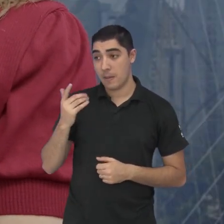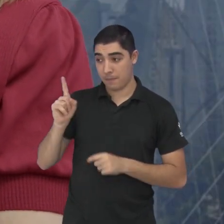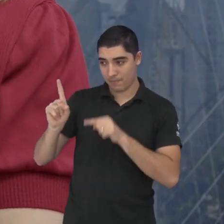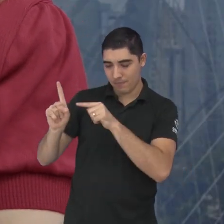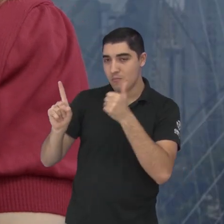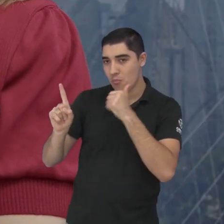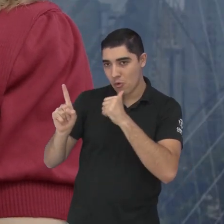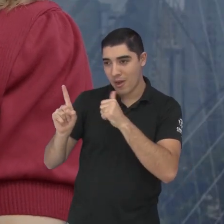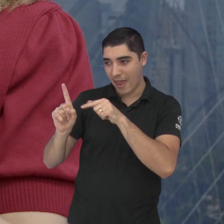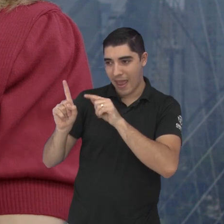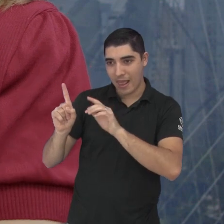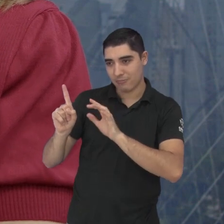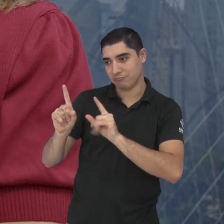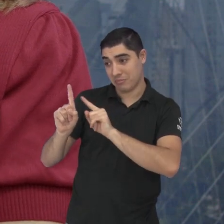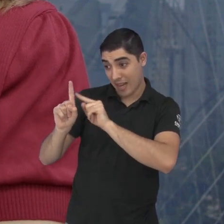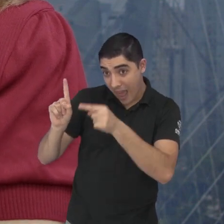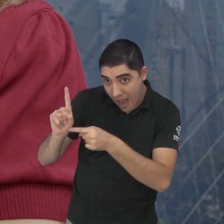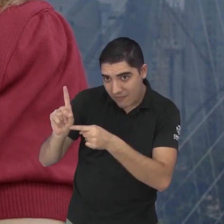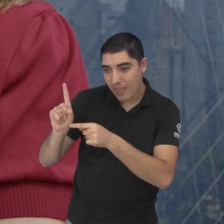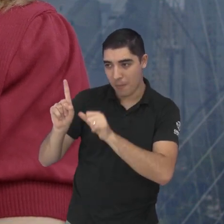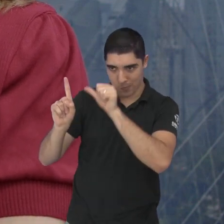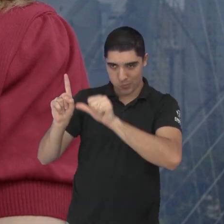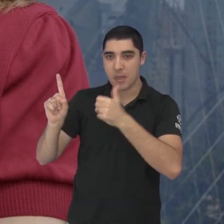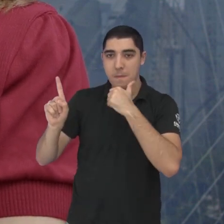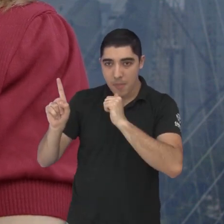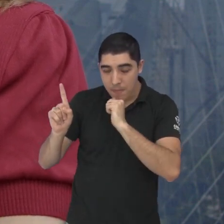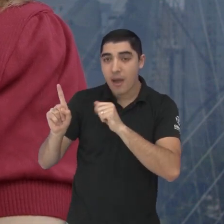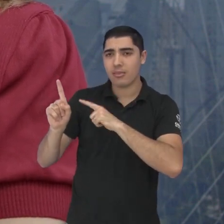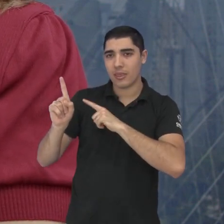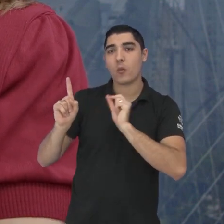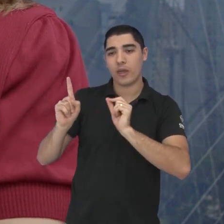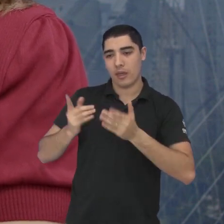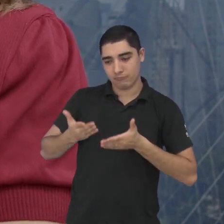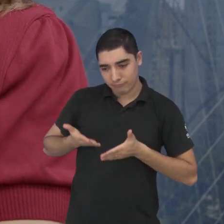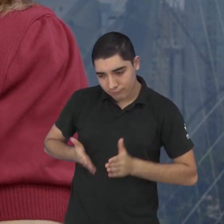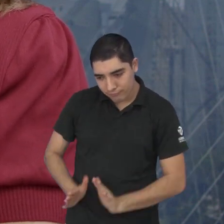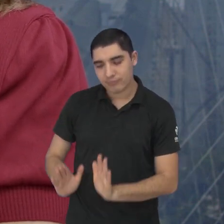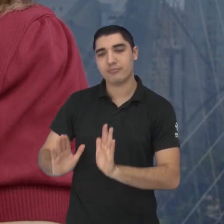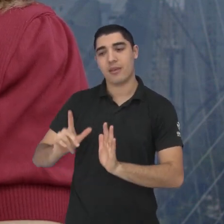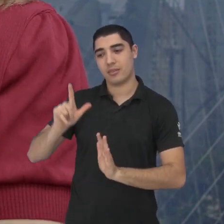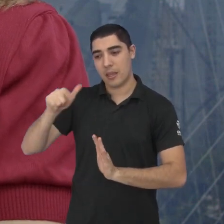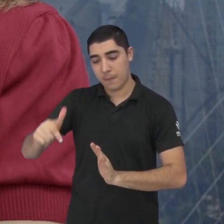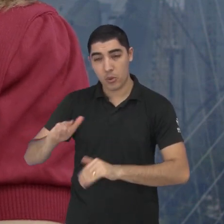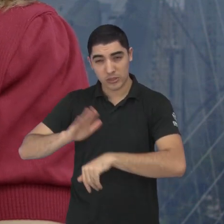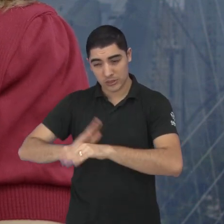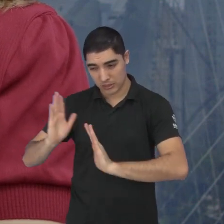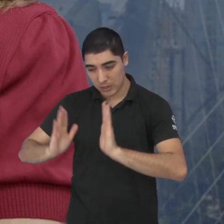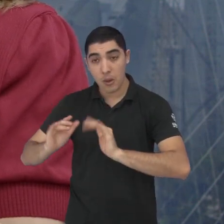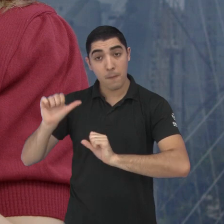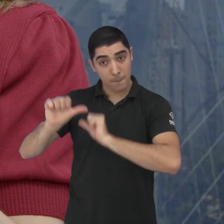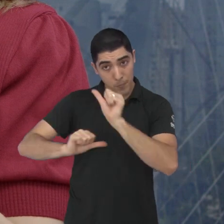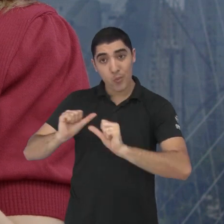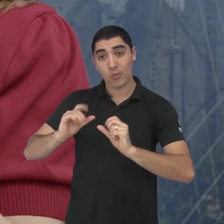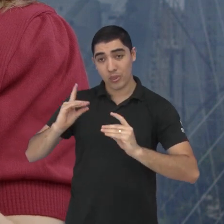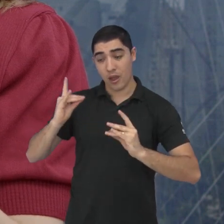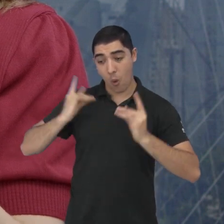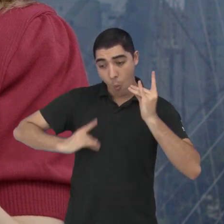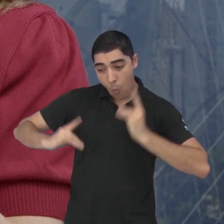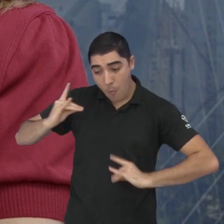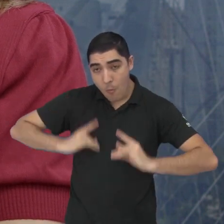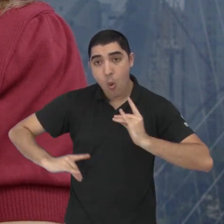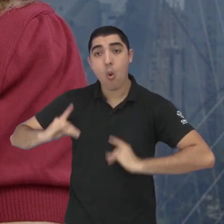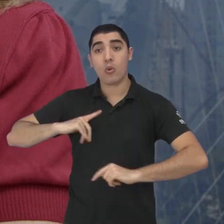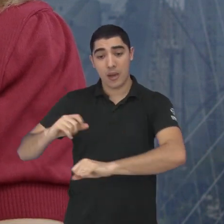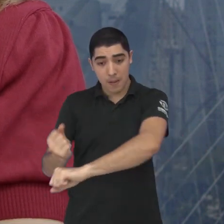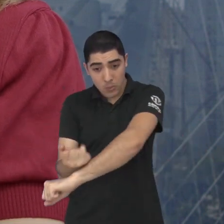Realmente, as mães, quando se tornam mães, vivenciam muitas emoções, né? O pós-parto, o puerpério. Existe uma alteração não só